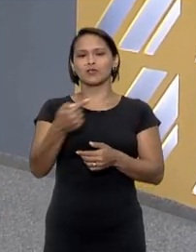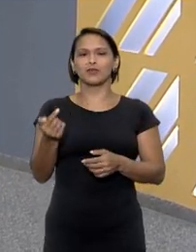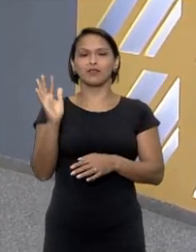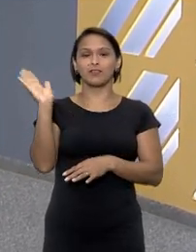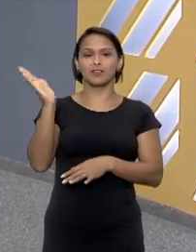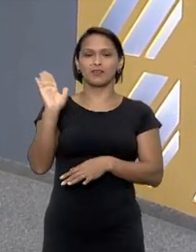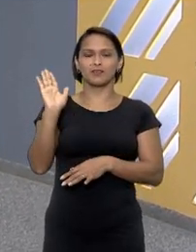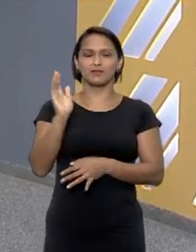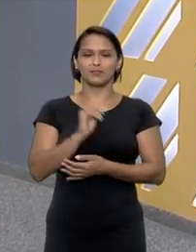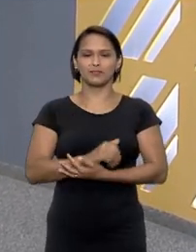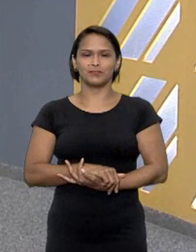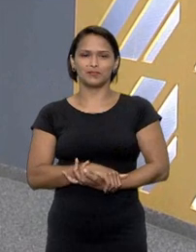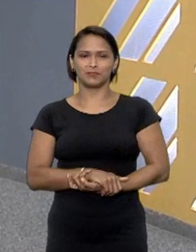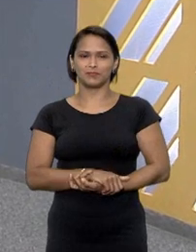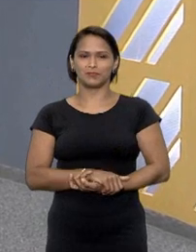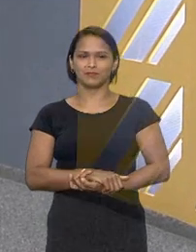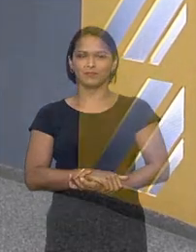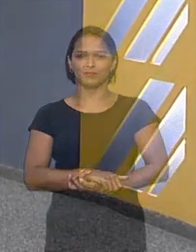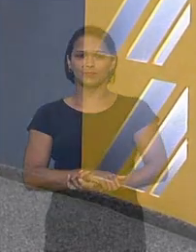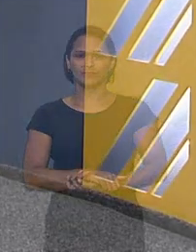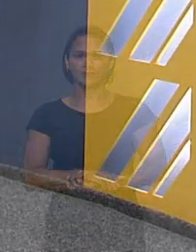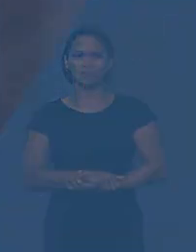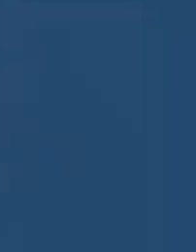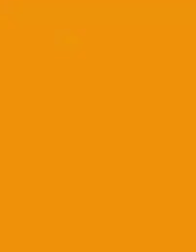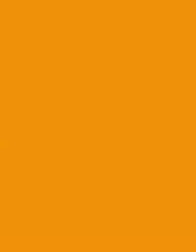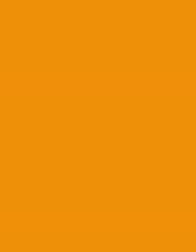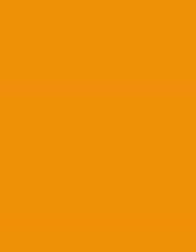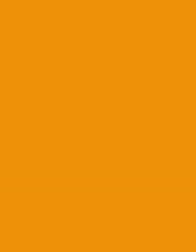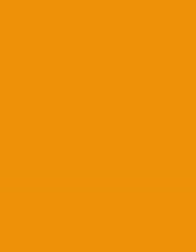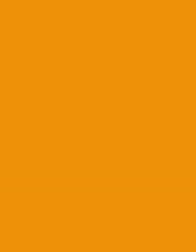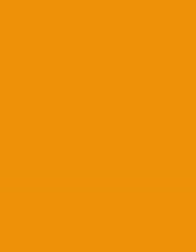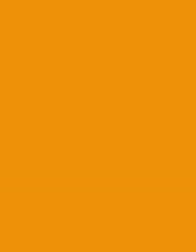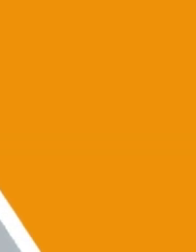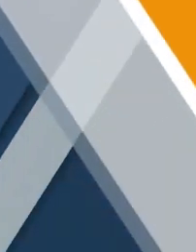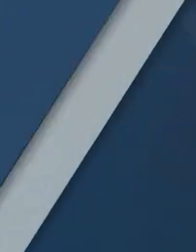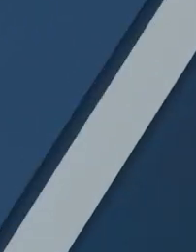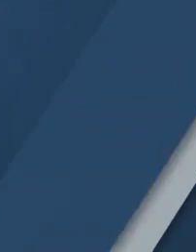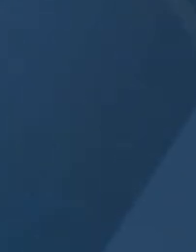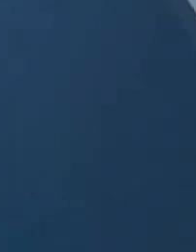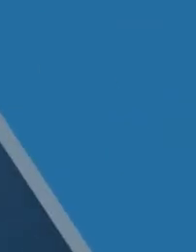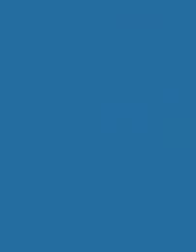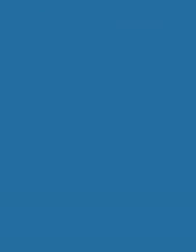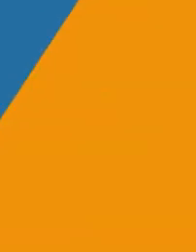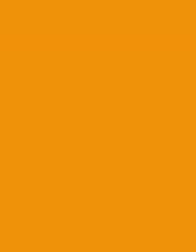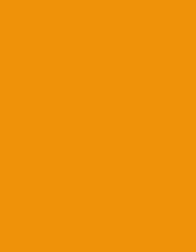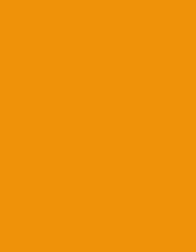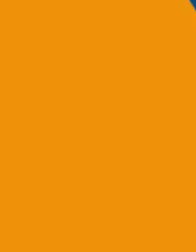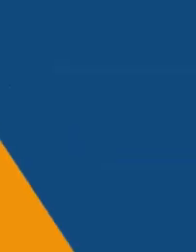semana que vem até lá tchau Tchau Tchau Tchau Tchau